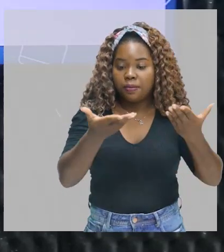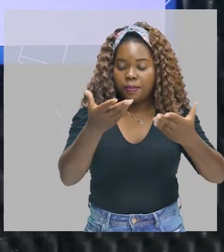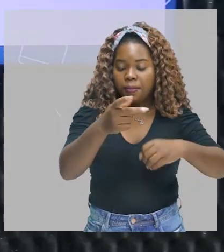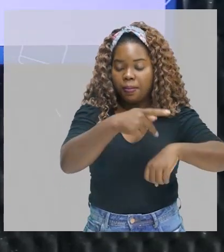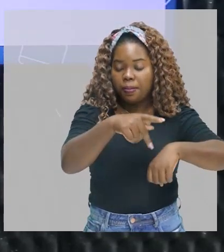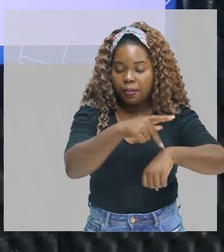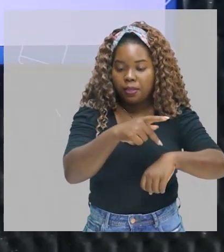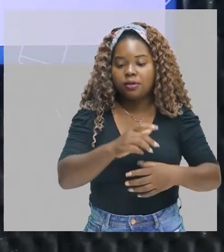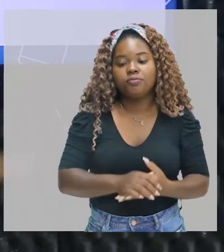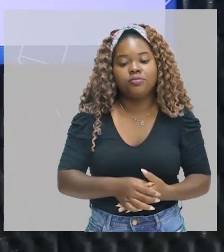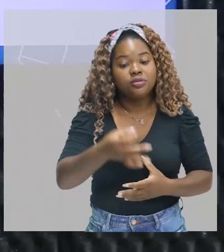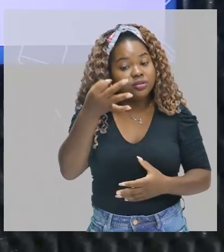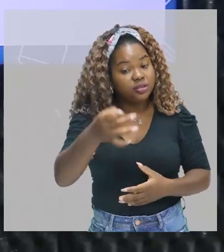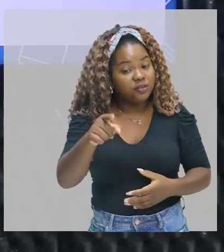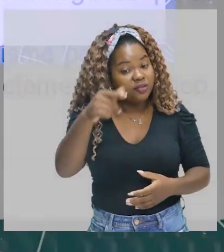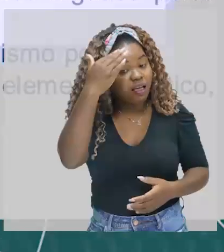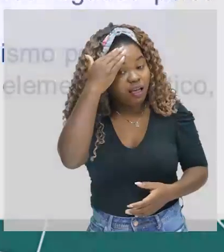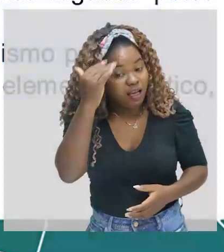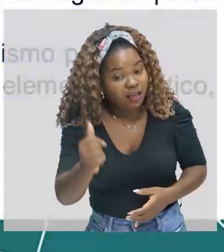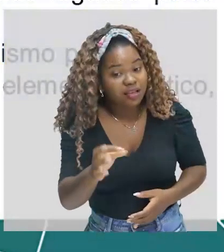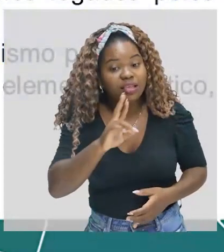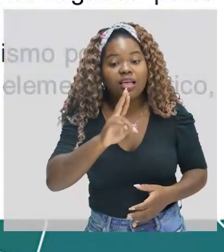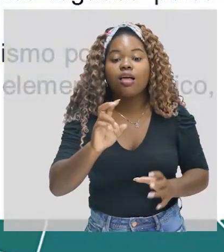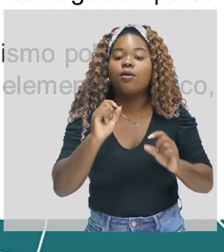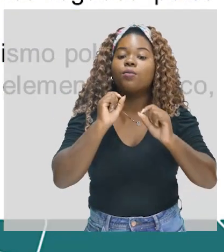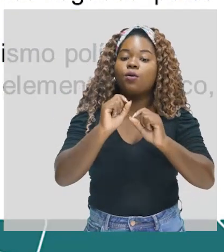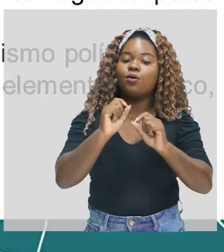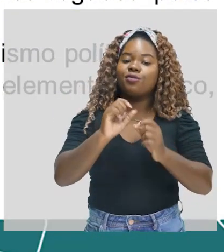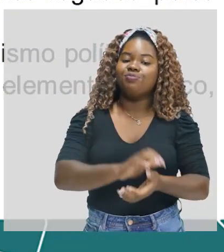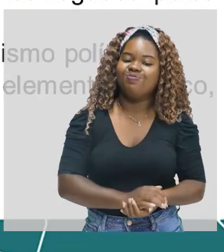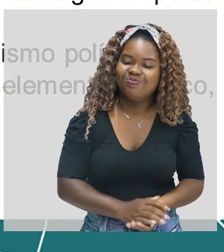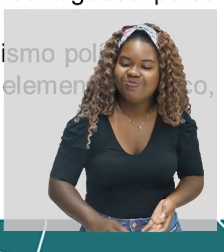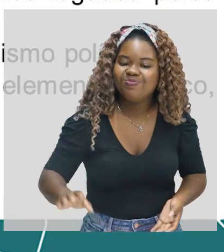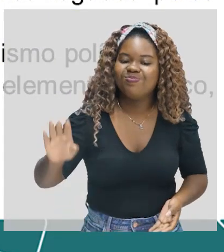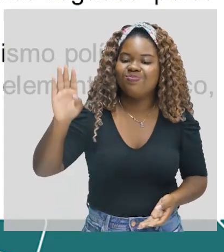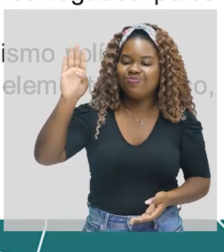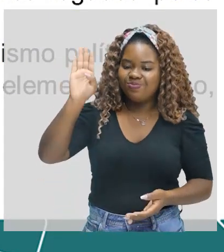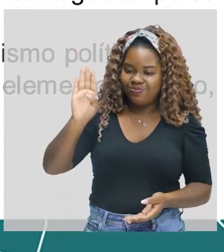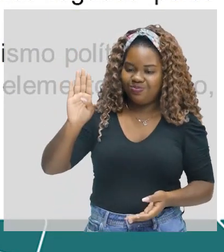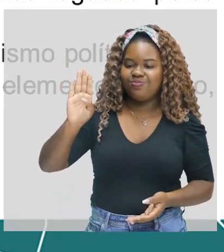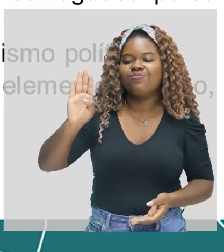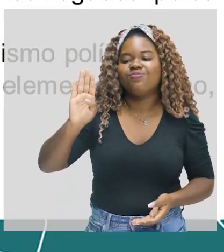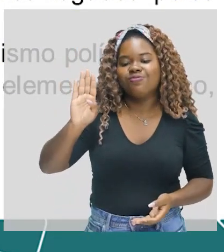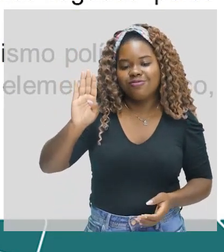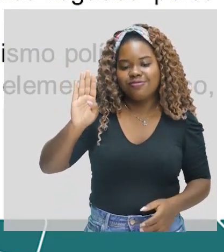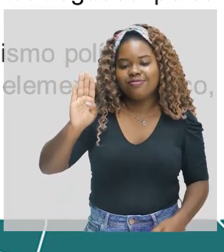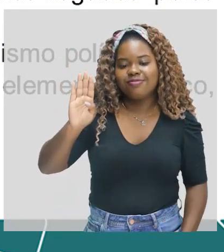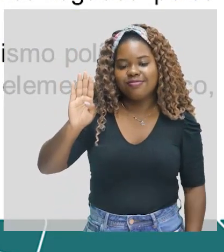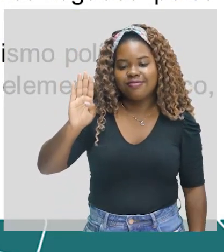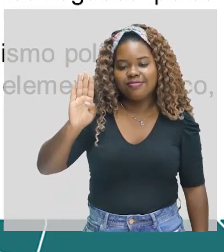anotação da pátria. Tenho certeza que você já sabe que a resposta certa é a letra B.